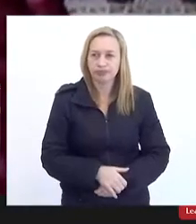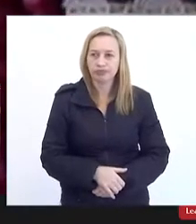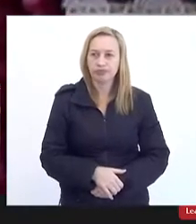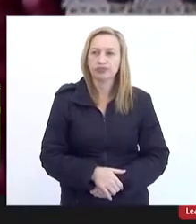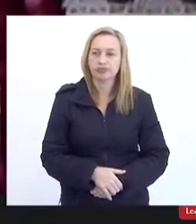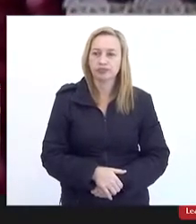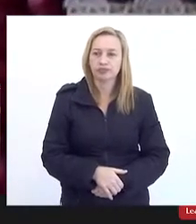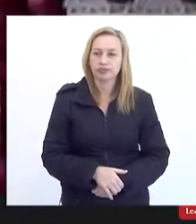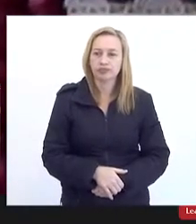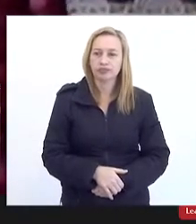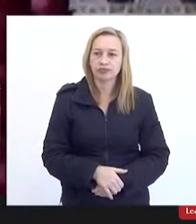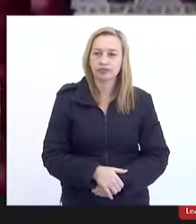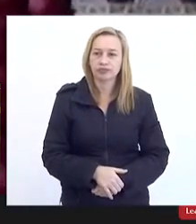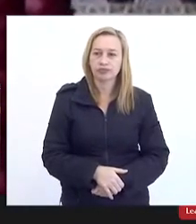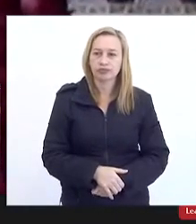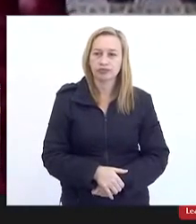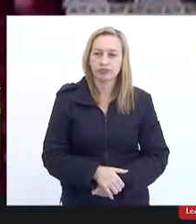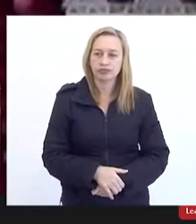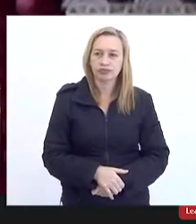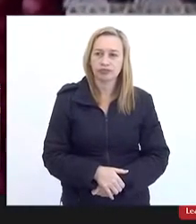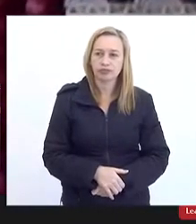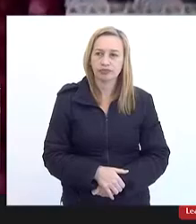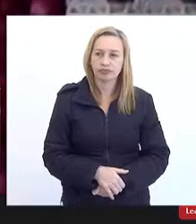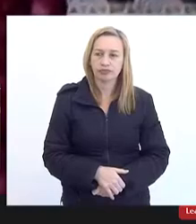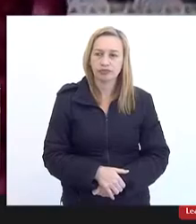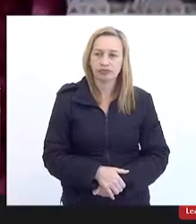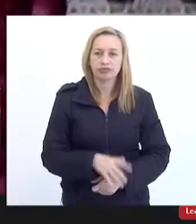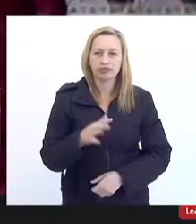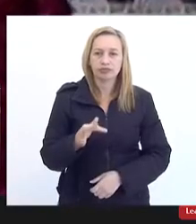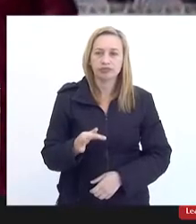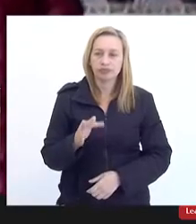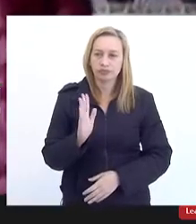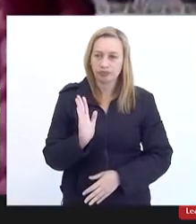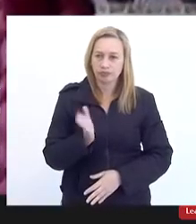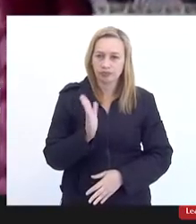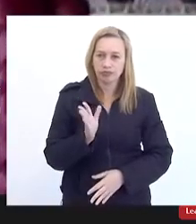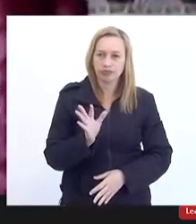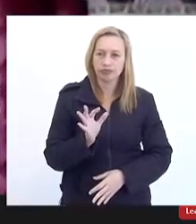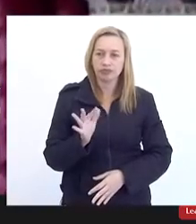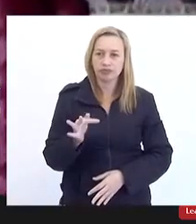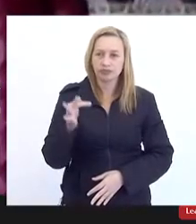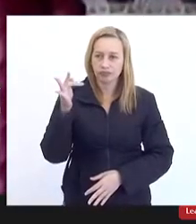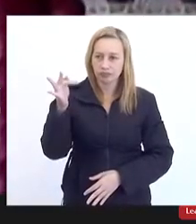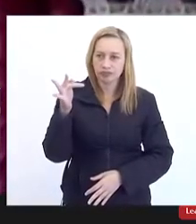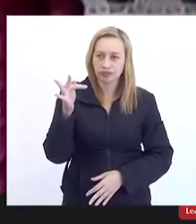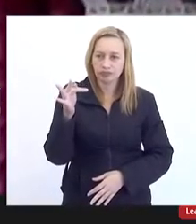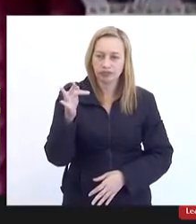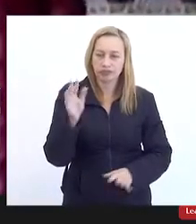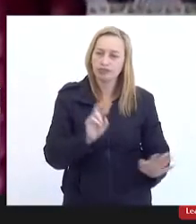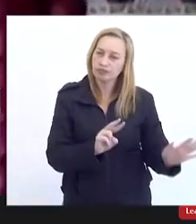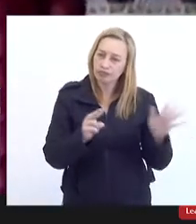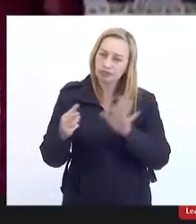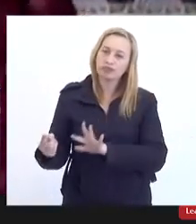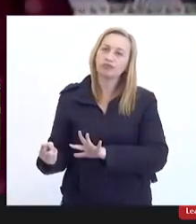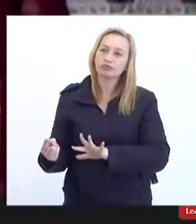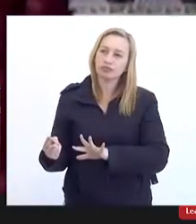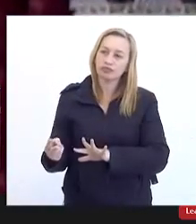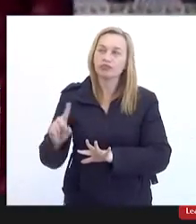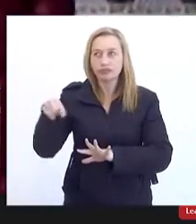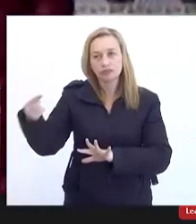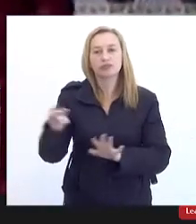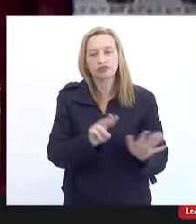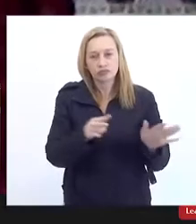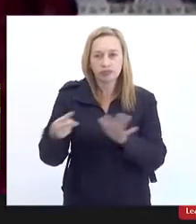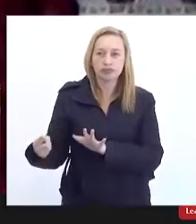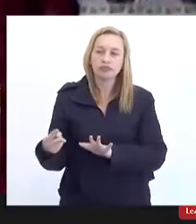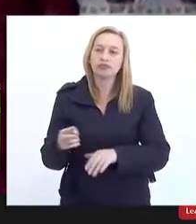que a gente possa oficiá-los aí futuramente já é provavelmente nessa semana na próxima